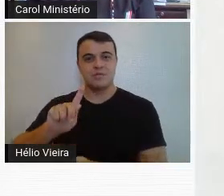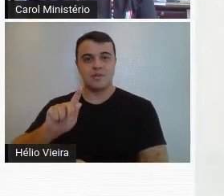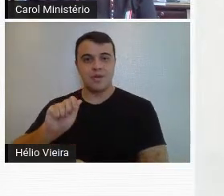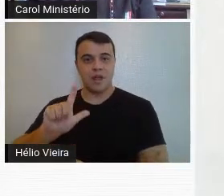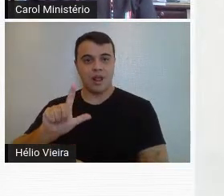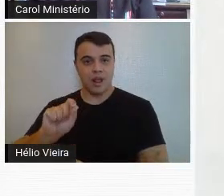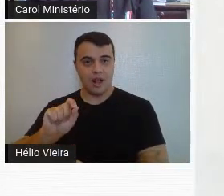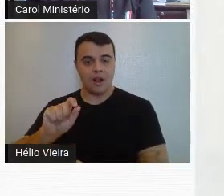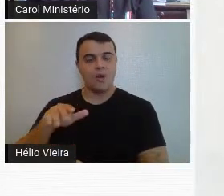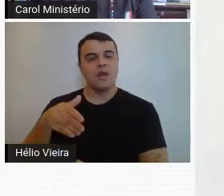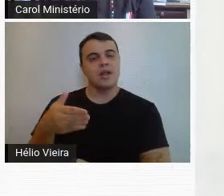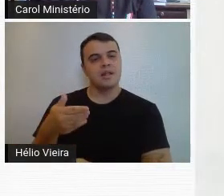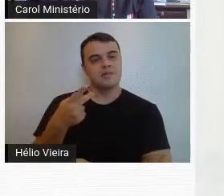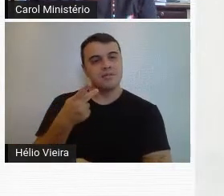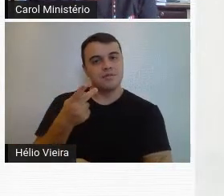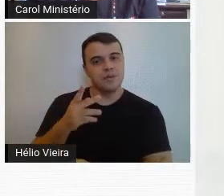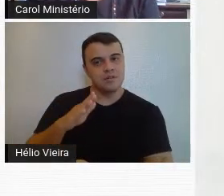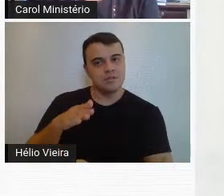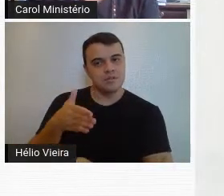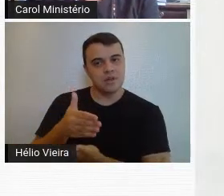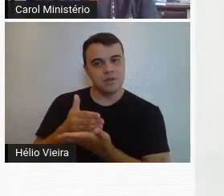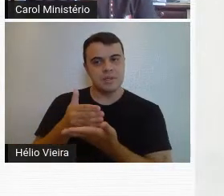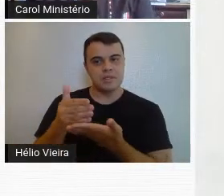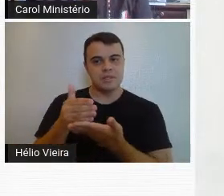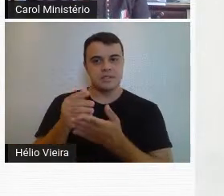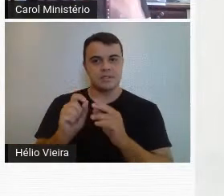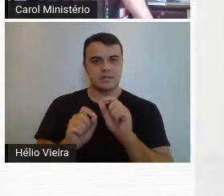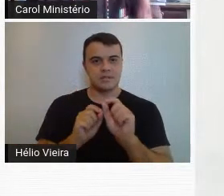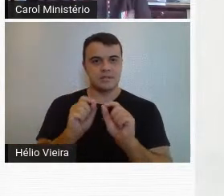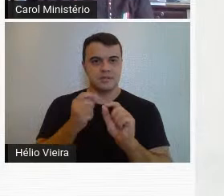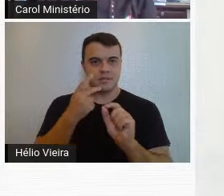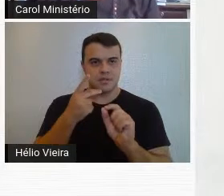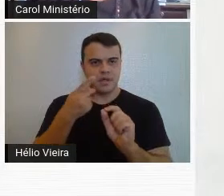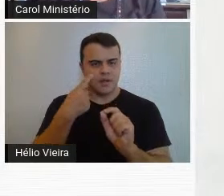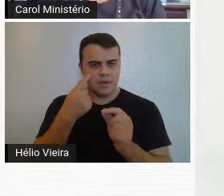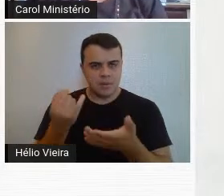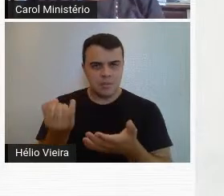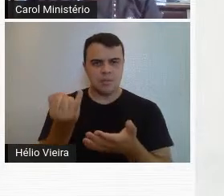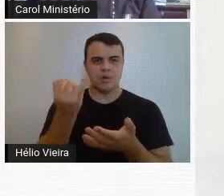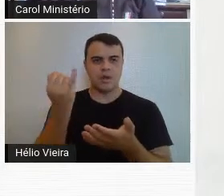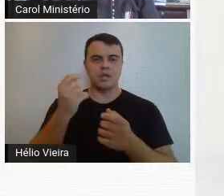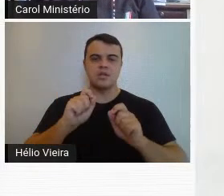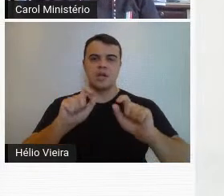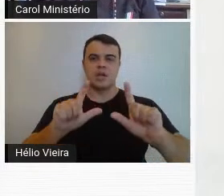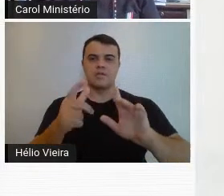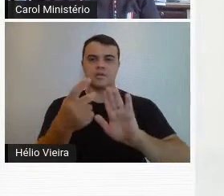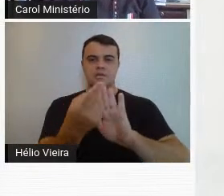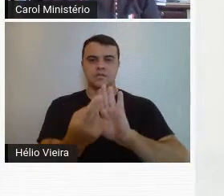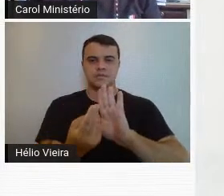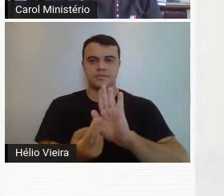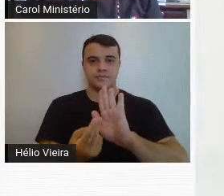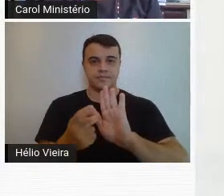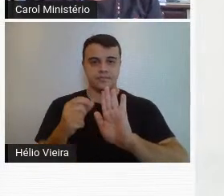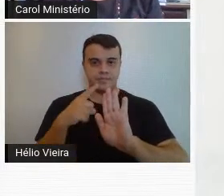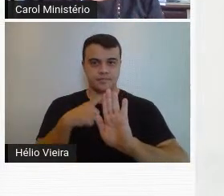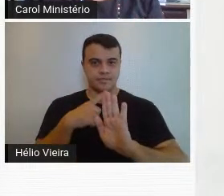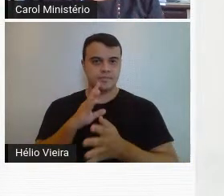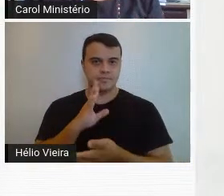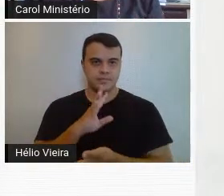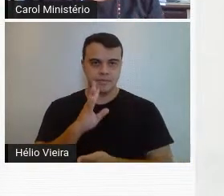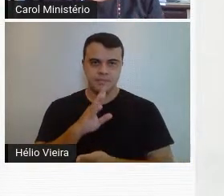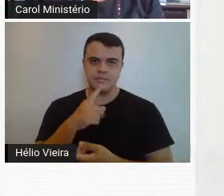Então, para começar, já só pontuando a importância dessa obra e como a peça gráfica ficou muito bacana,